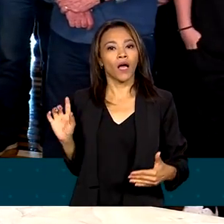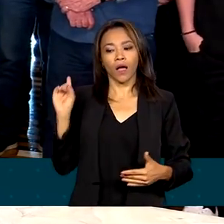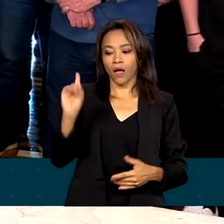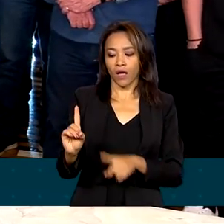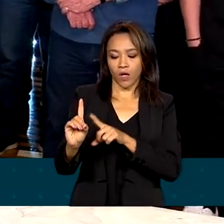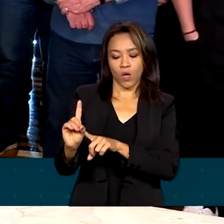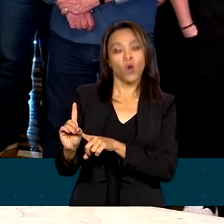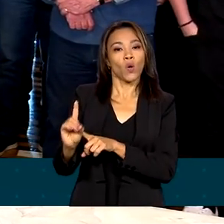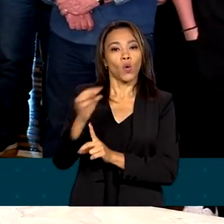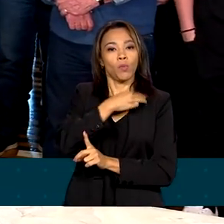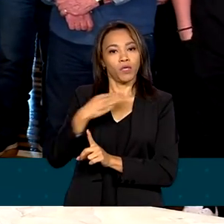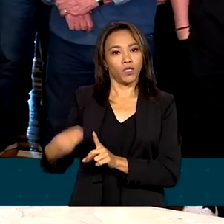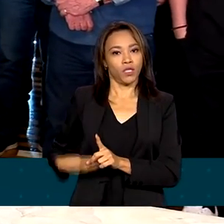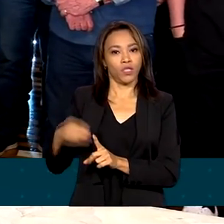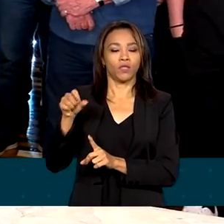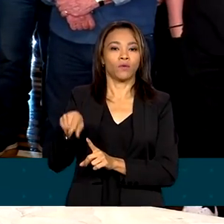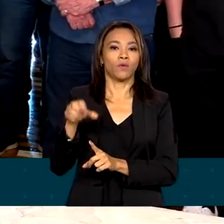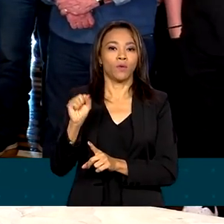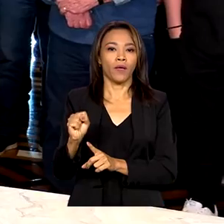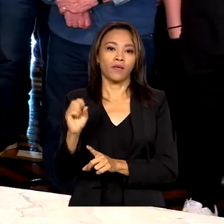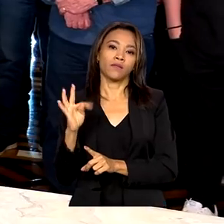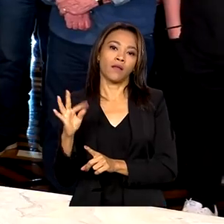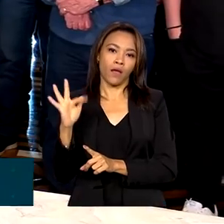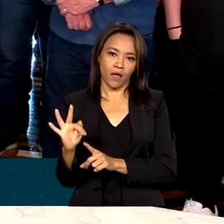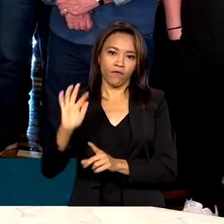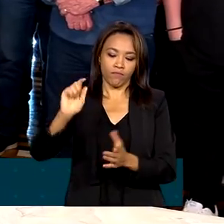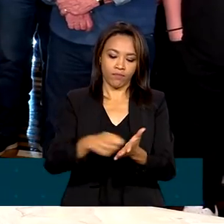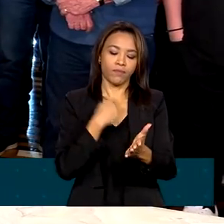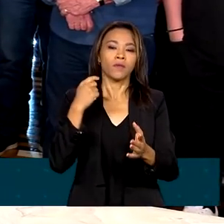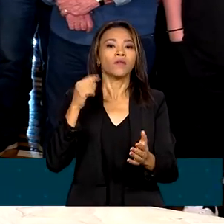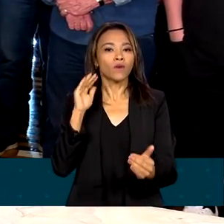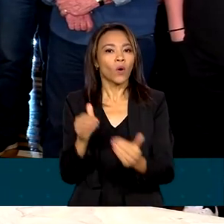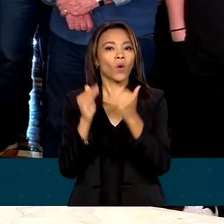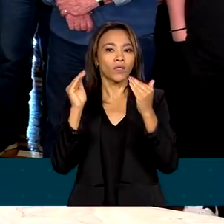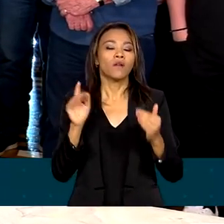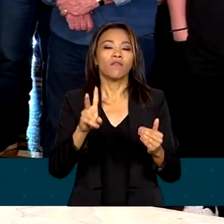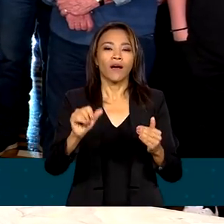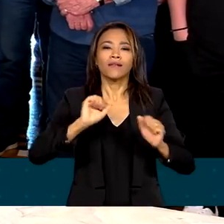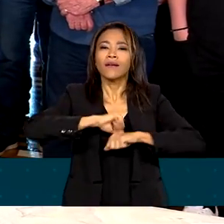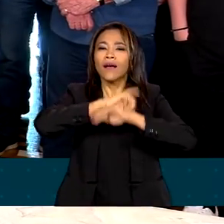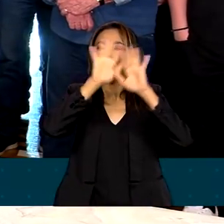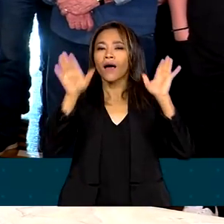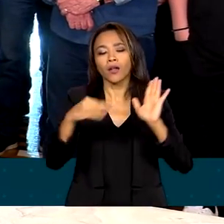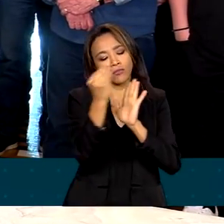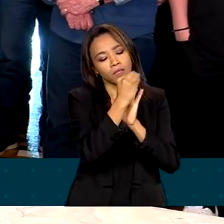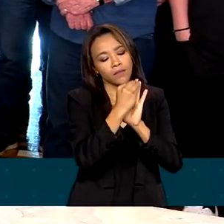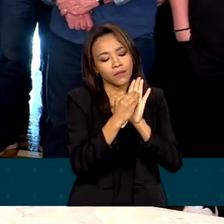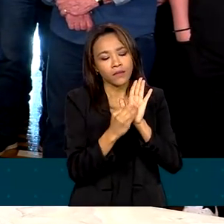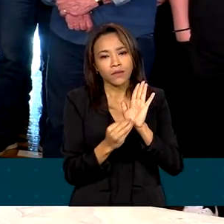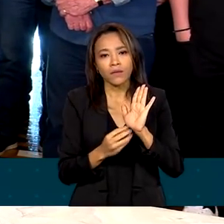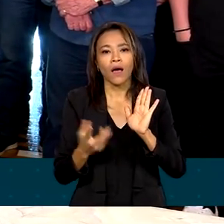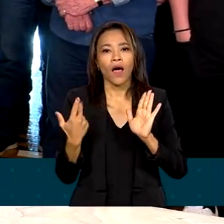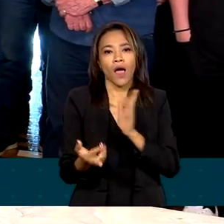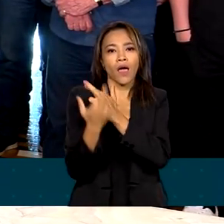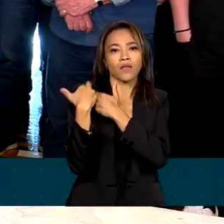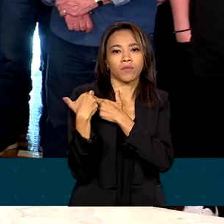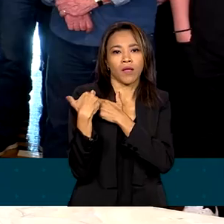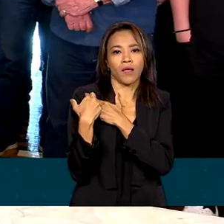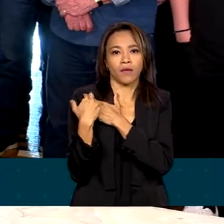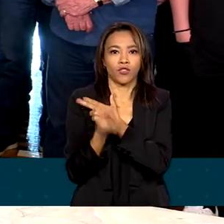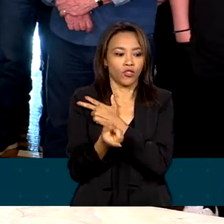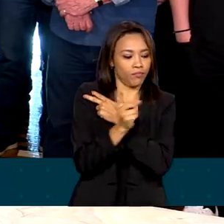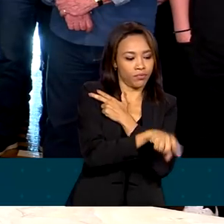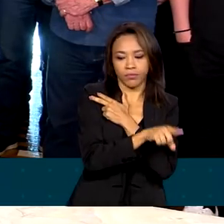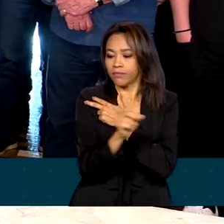Lewandowski, ele vai estabelecer marcos claros de preservação ambiental para a ilha de Fernando de Noronha. Vai estabelecer